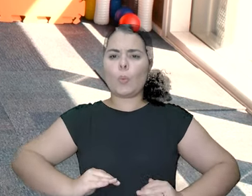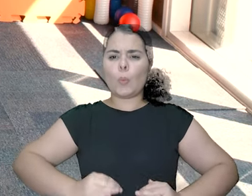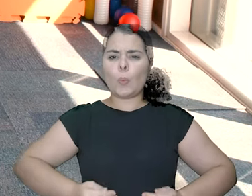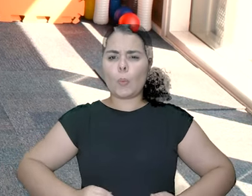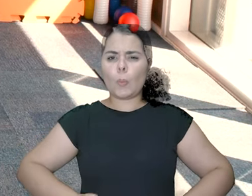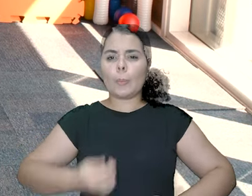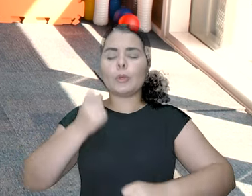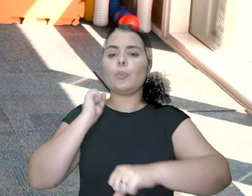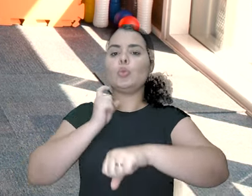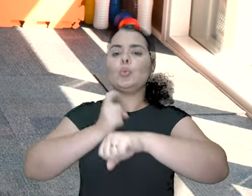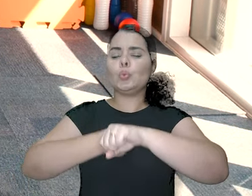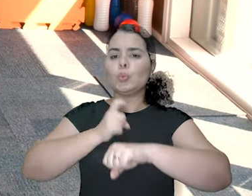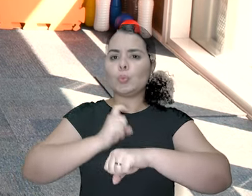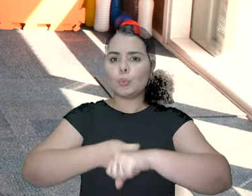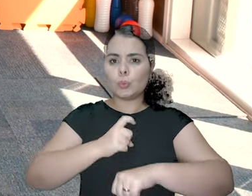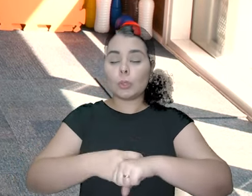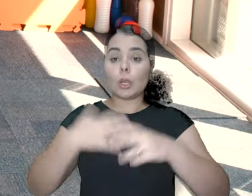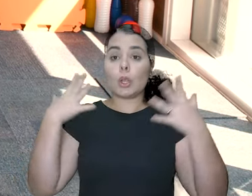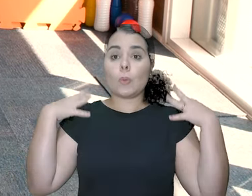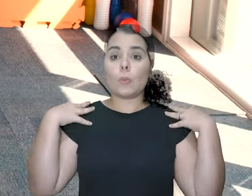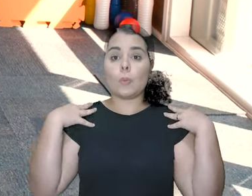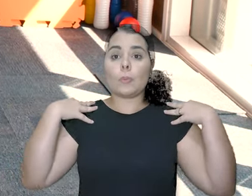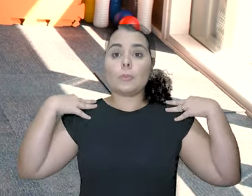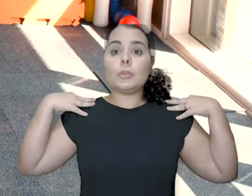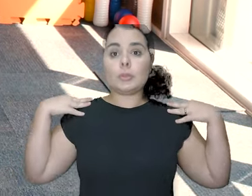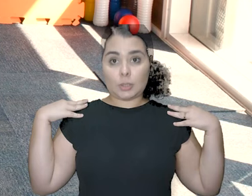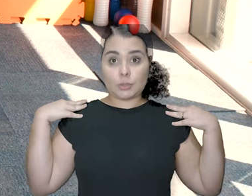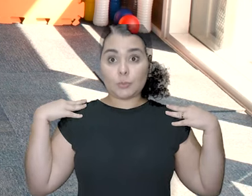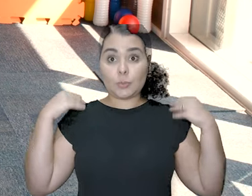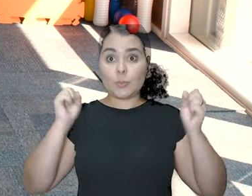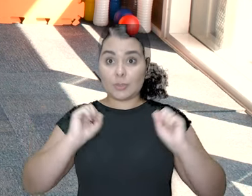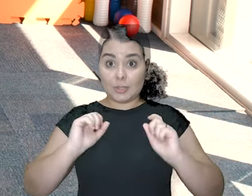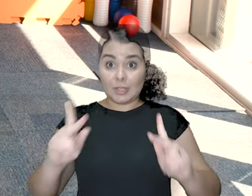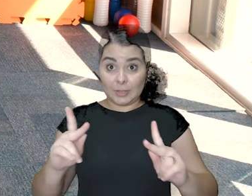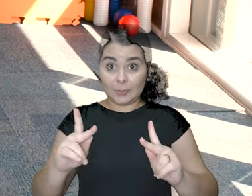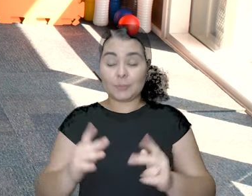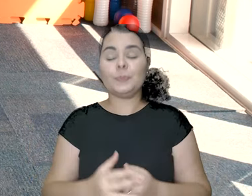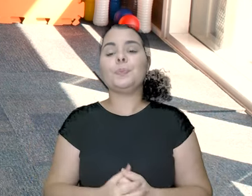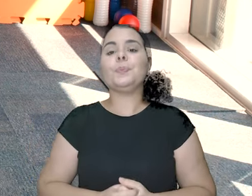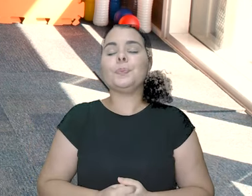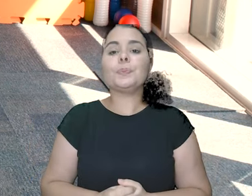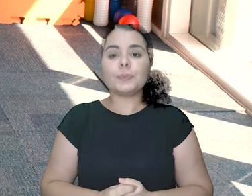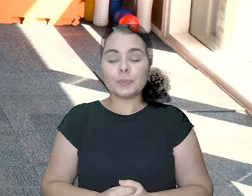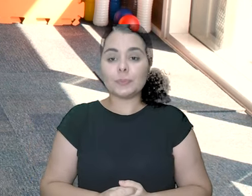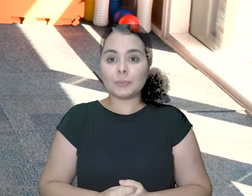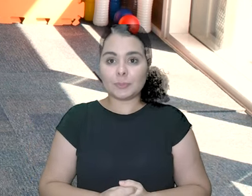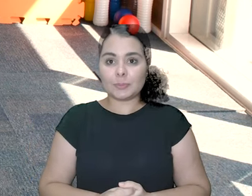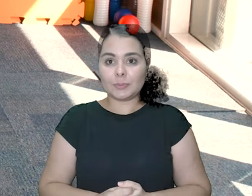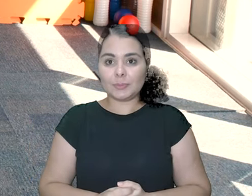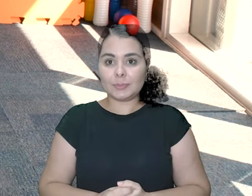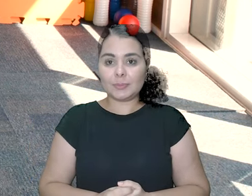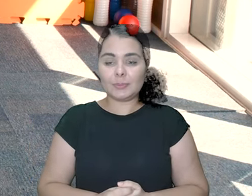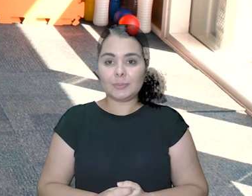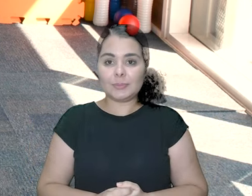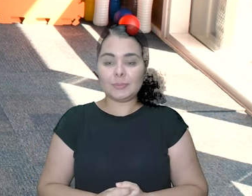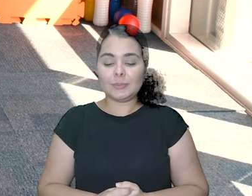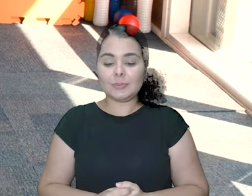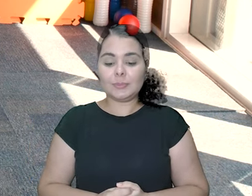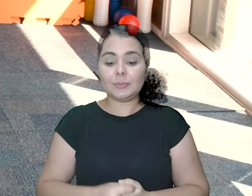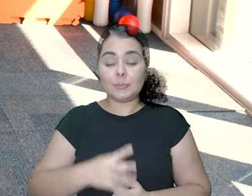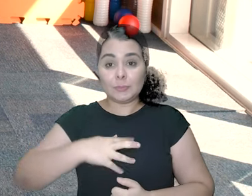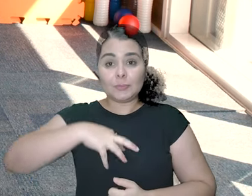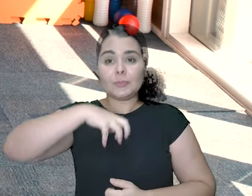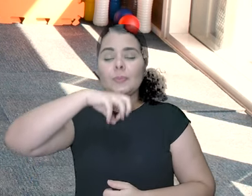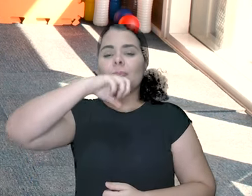Deixa o abdômen durinho, guardadinho. O ombro vai lá atrás. Tá bom? E solta o ar.